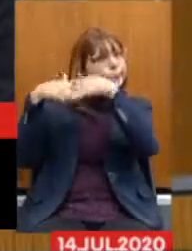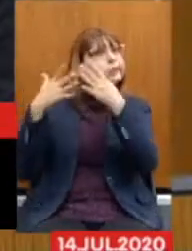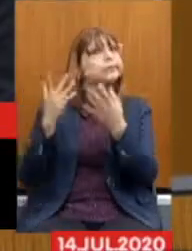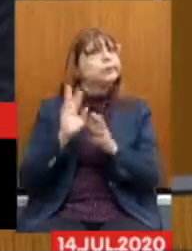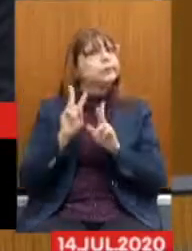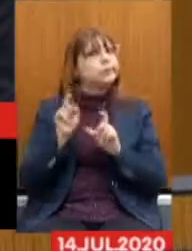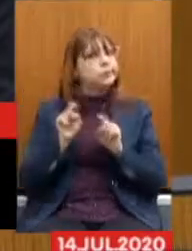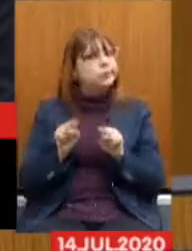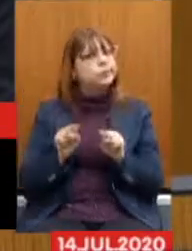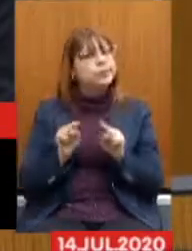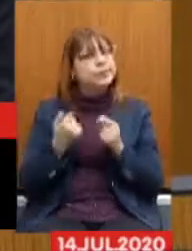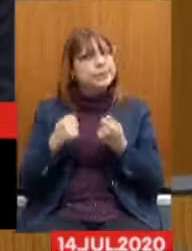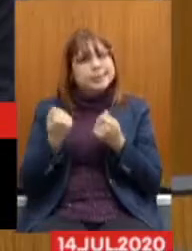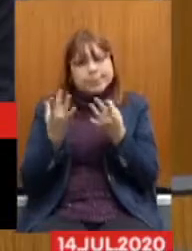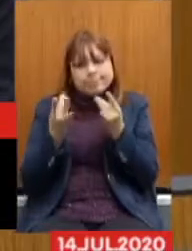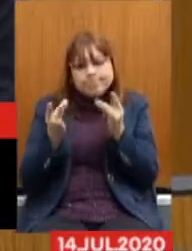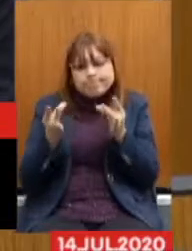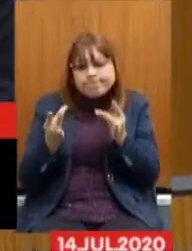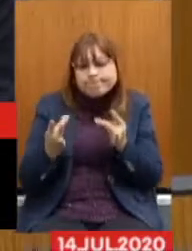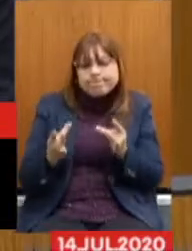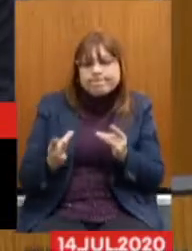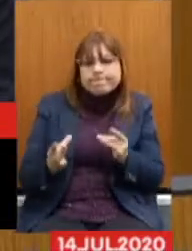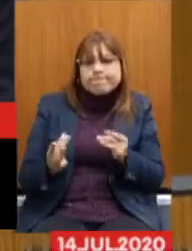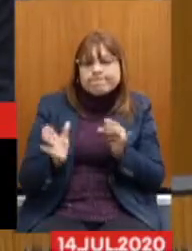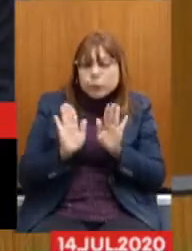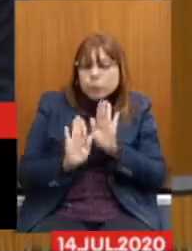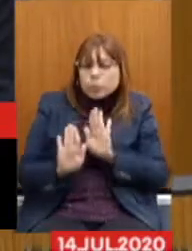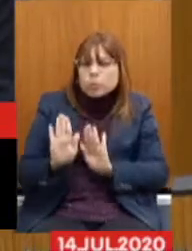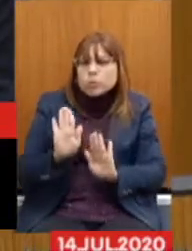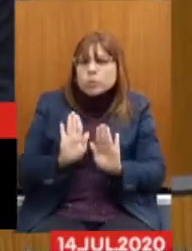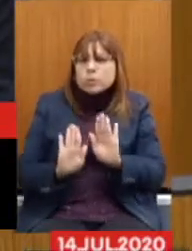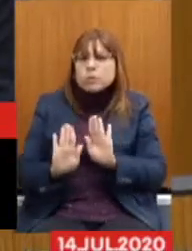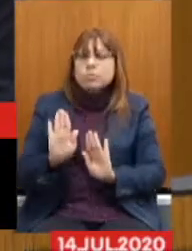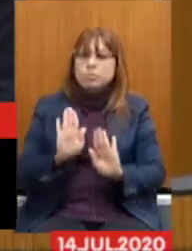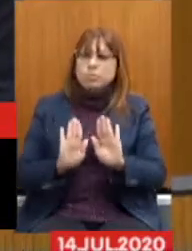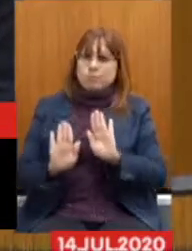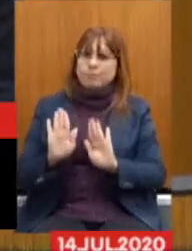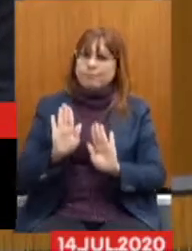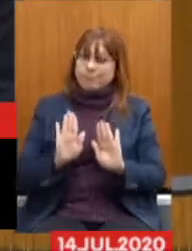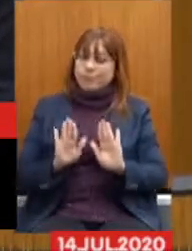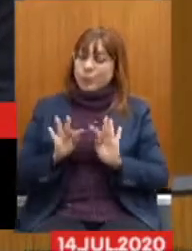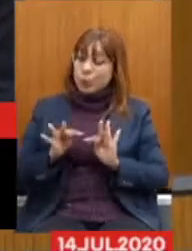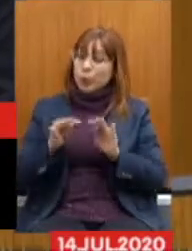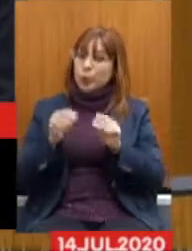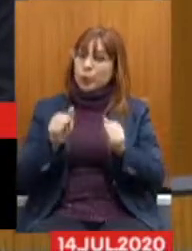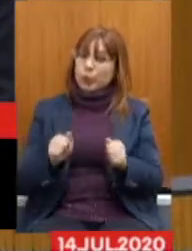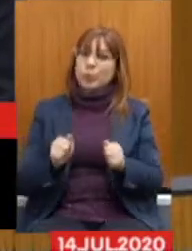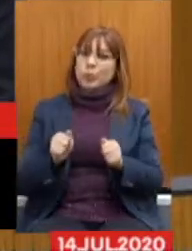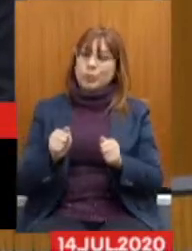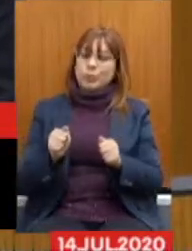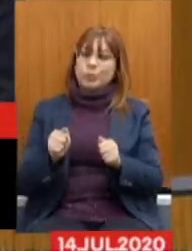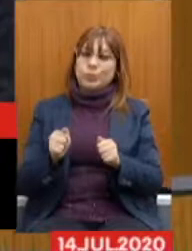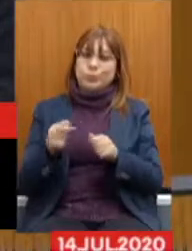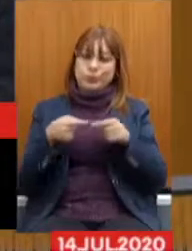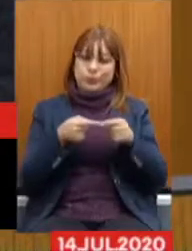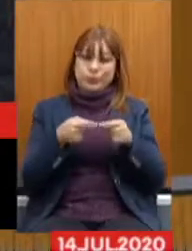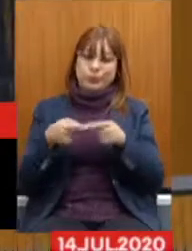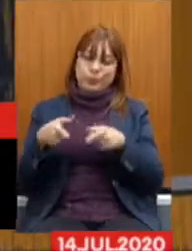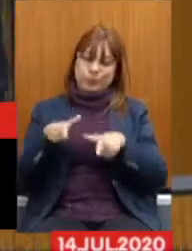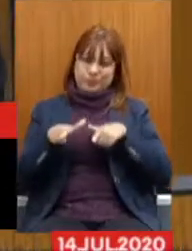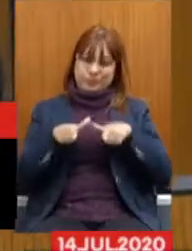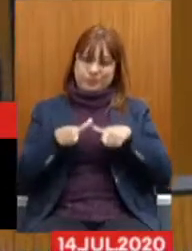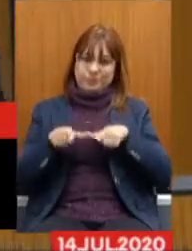com muito critério, com muito zelo, para com as carreiras e para com o próprio serviço